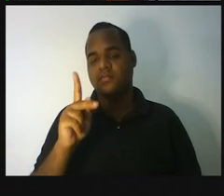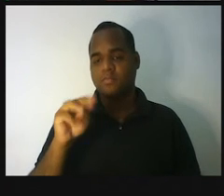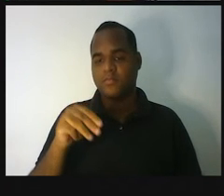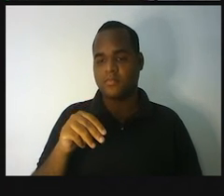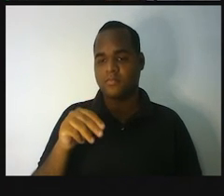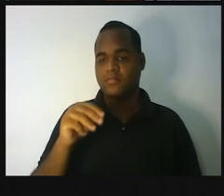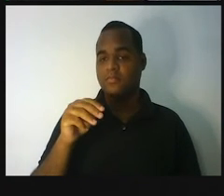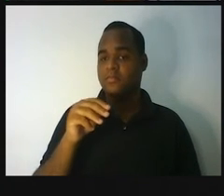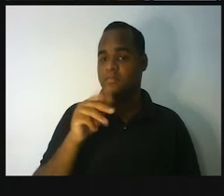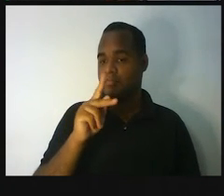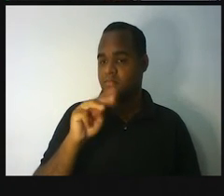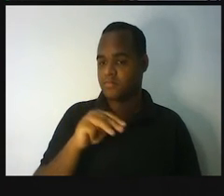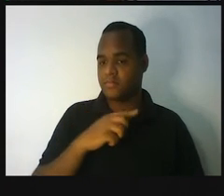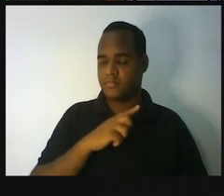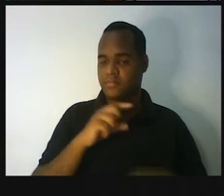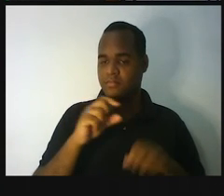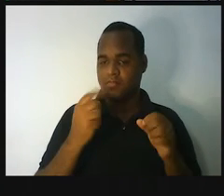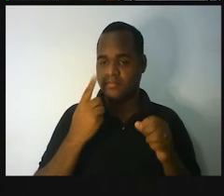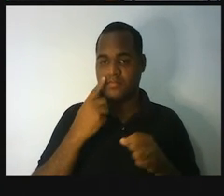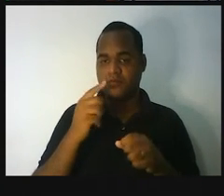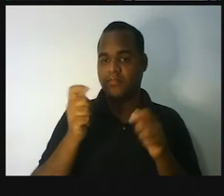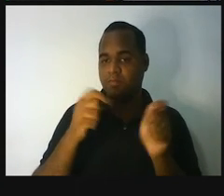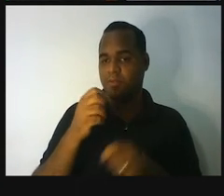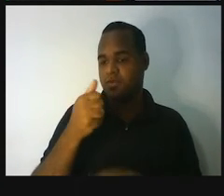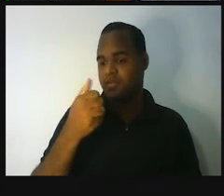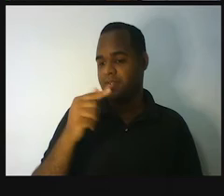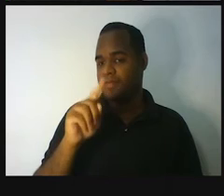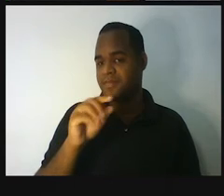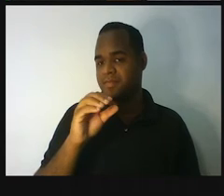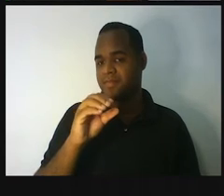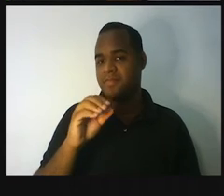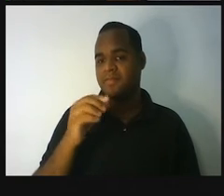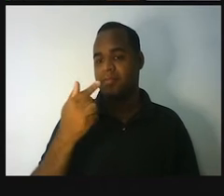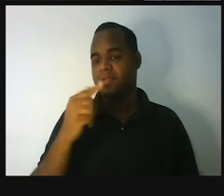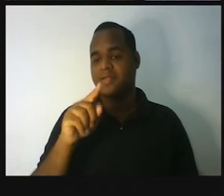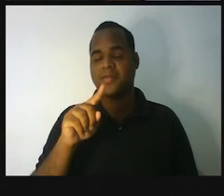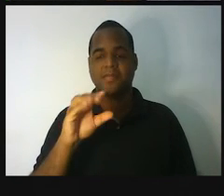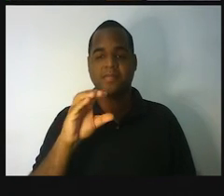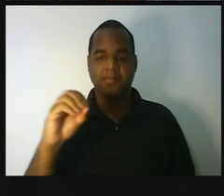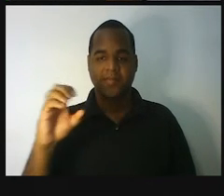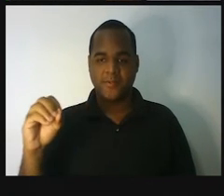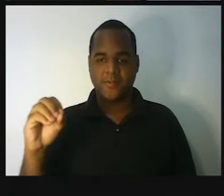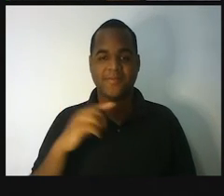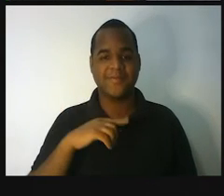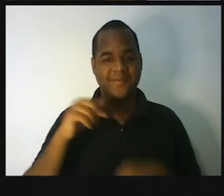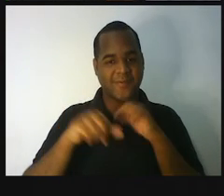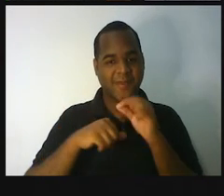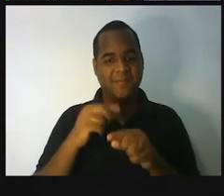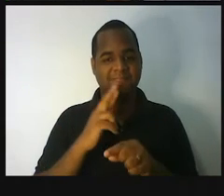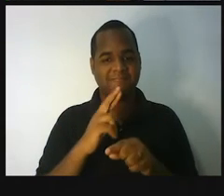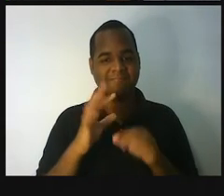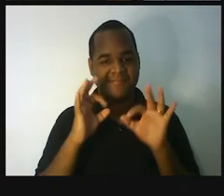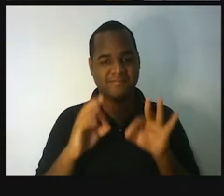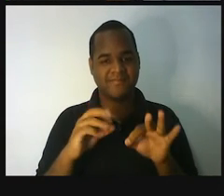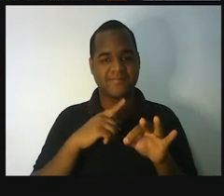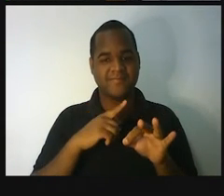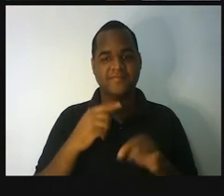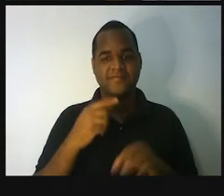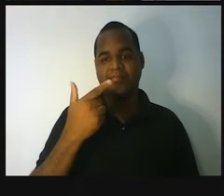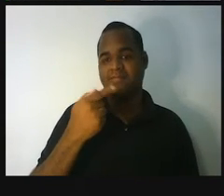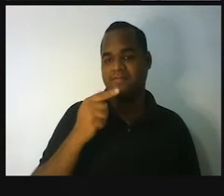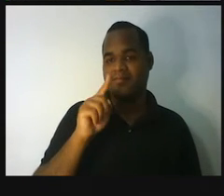direto por mil. E a gente vai chegar no mesmo resultado que a gente tinha chegado antes. Olha lá, 17